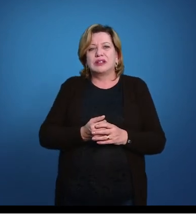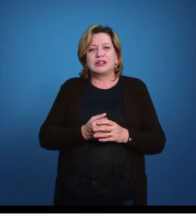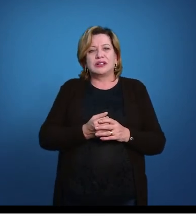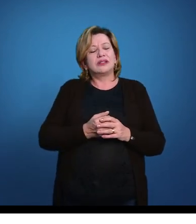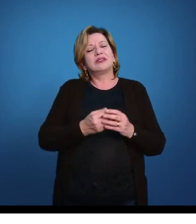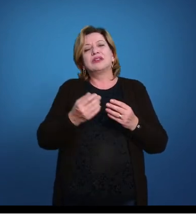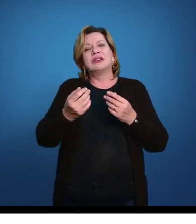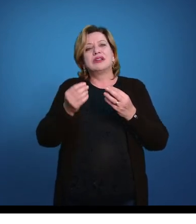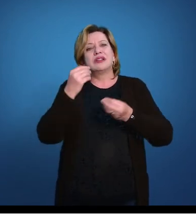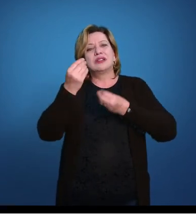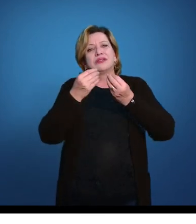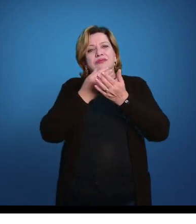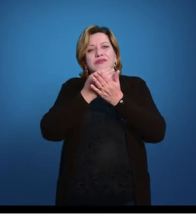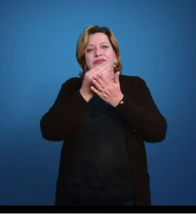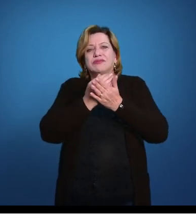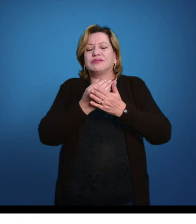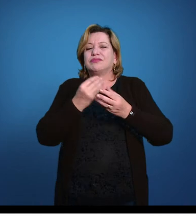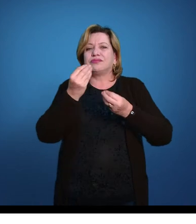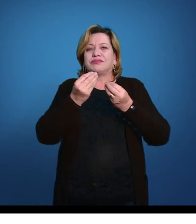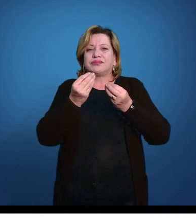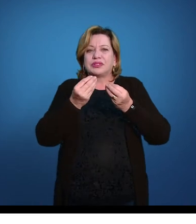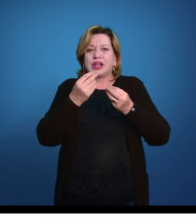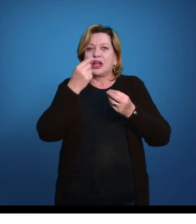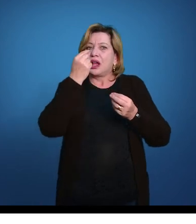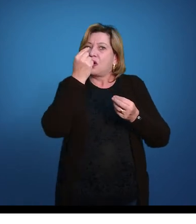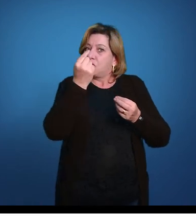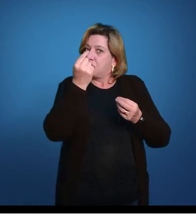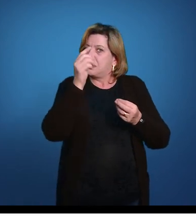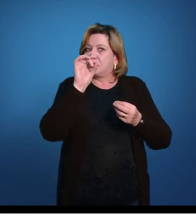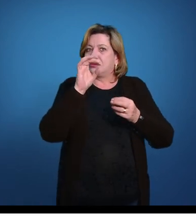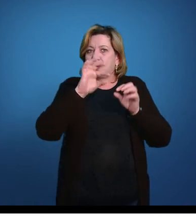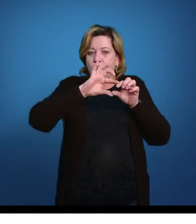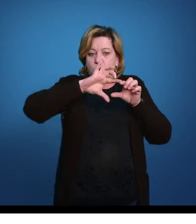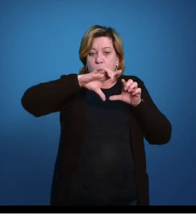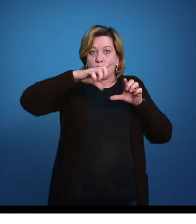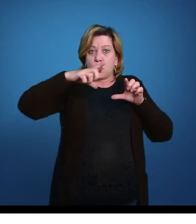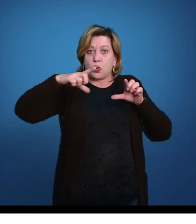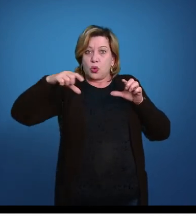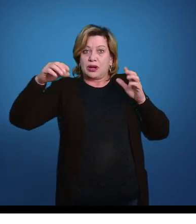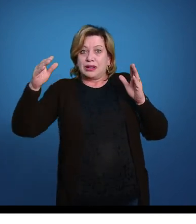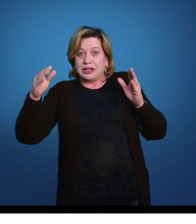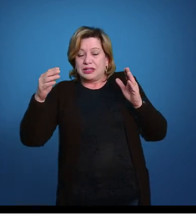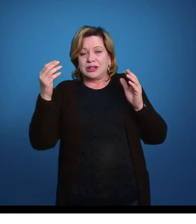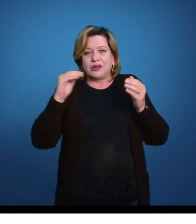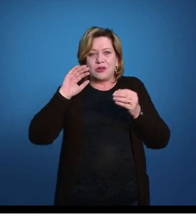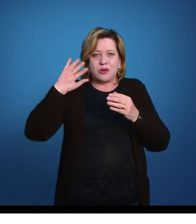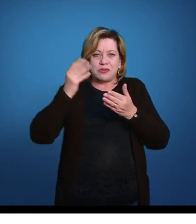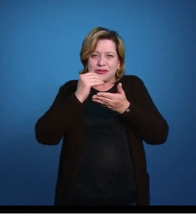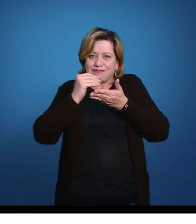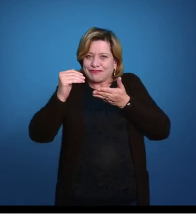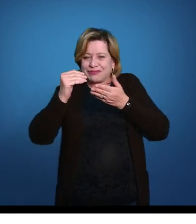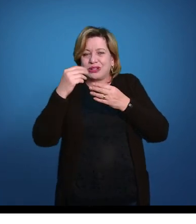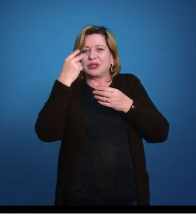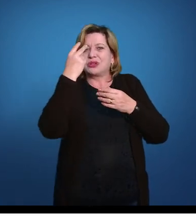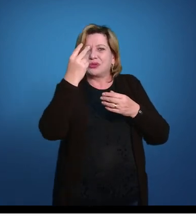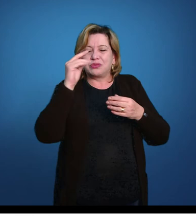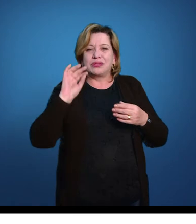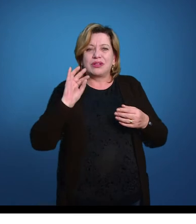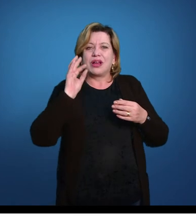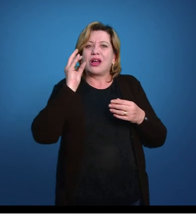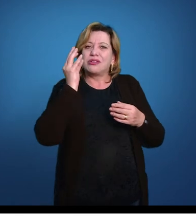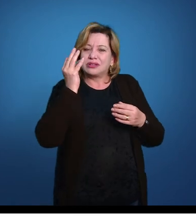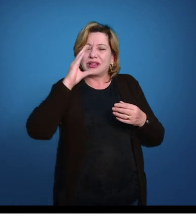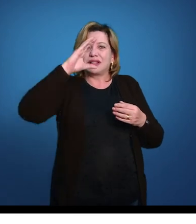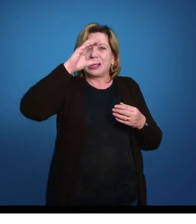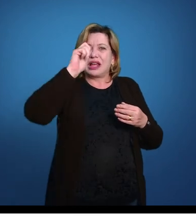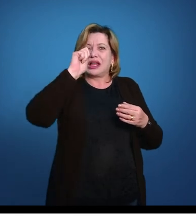nadadeira caudal, nadadeira anal. Era uma nadadeira caudal grandona, se tornam duas menores. Uma nadadeira caudal, permanece a